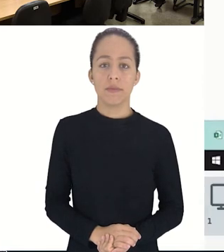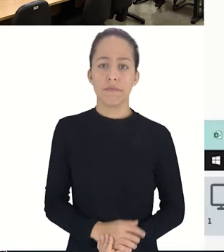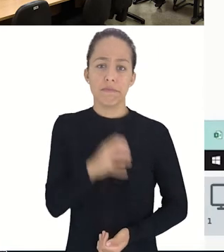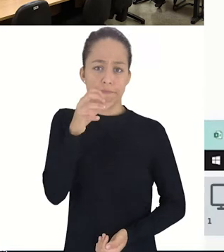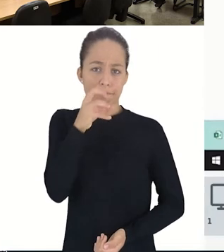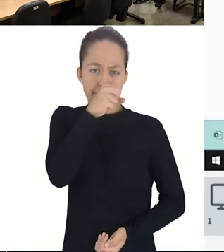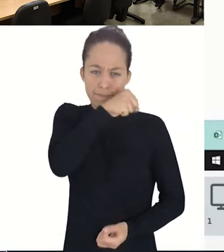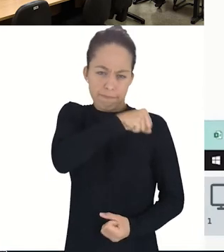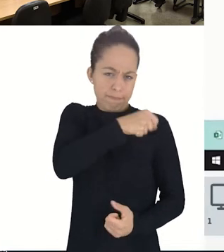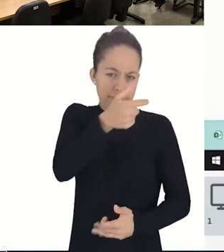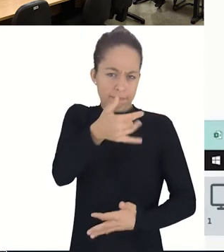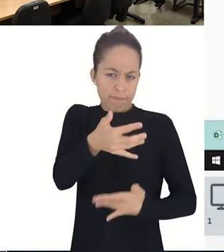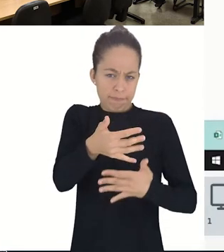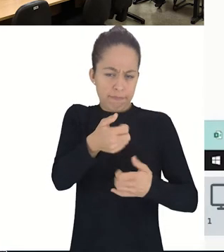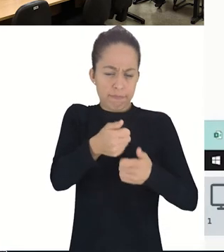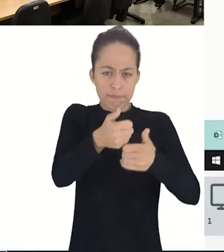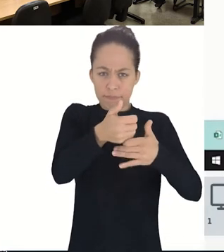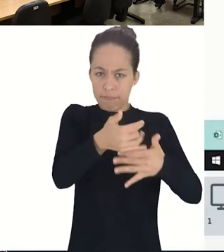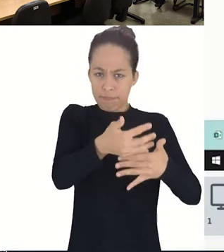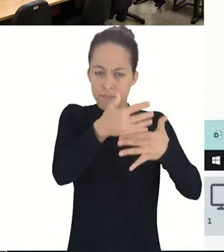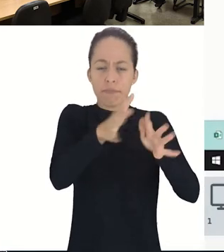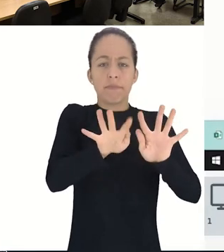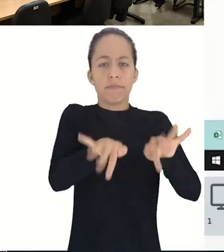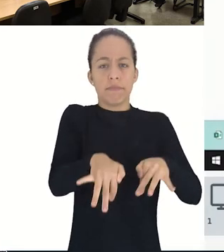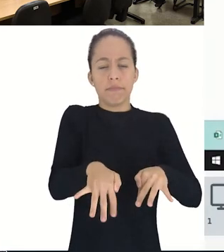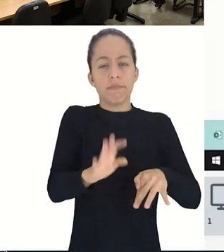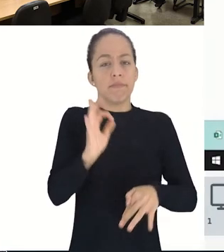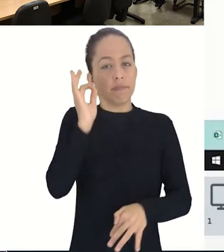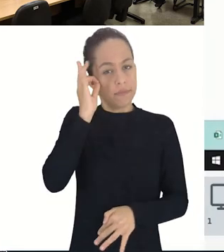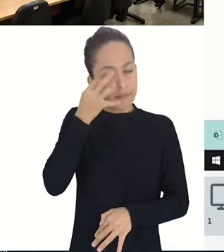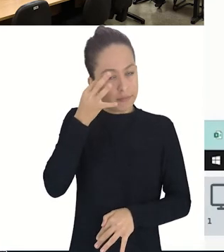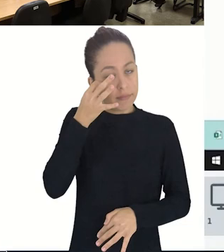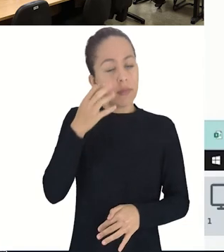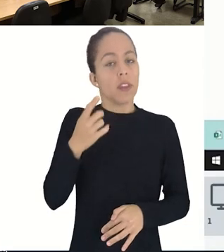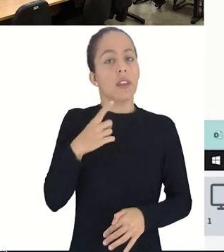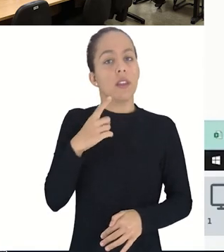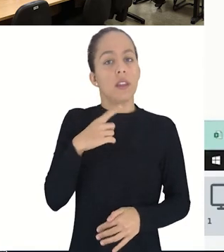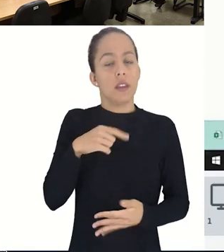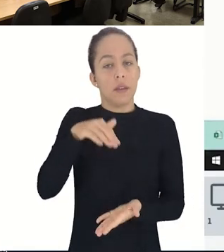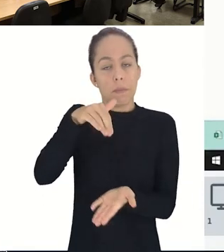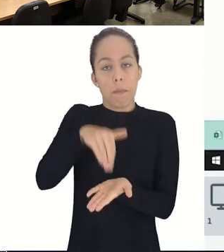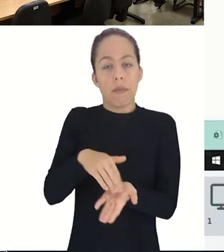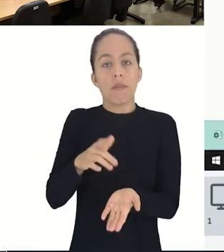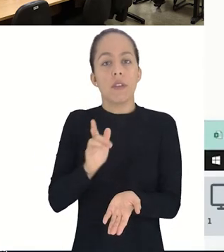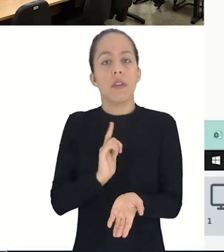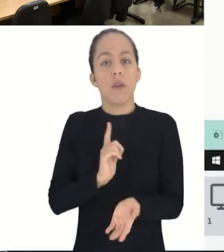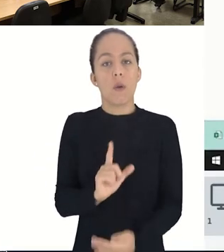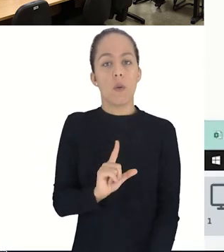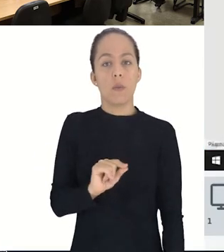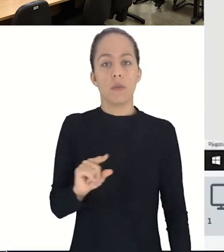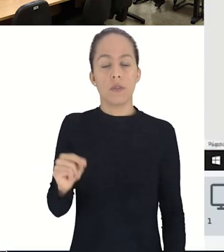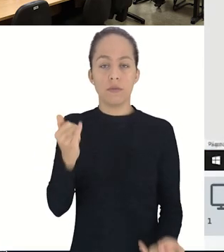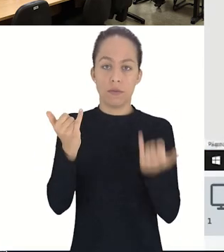Foi bem rápido, a lista já chegou ao final. Aqui embaixo temos as informações.